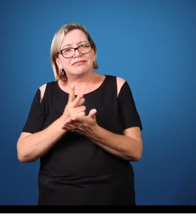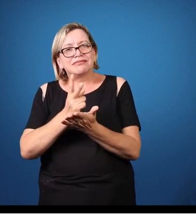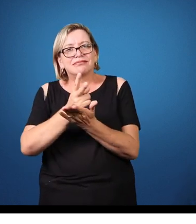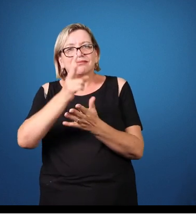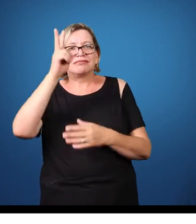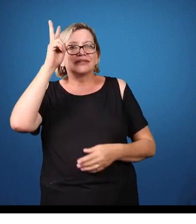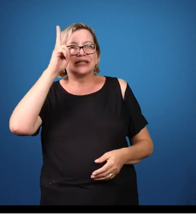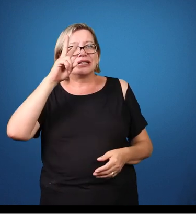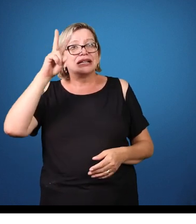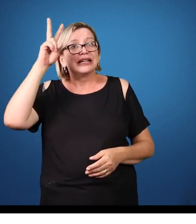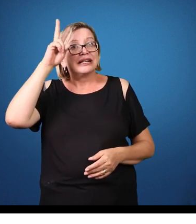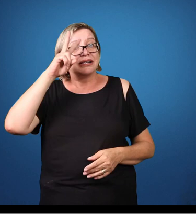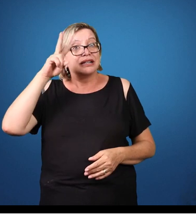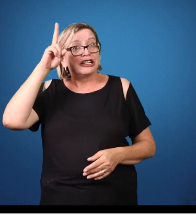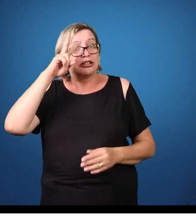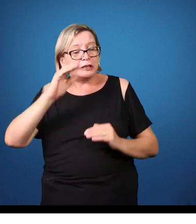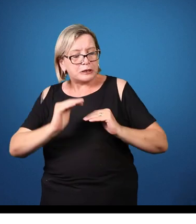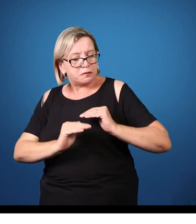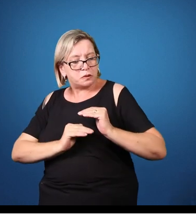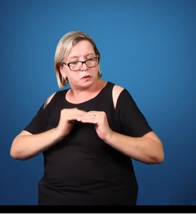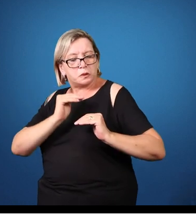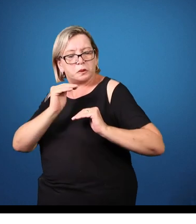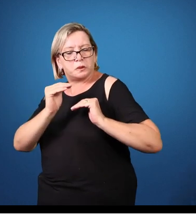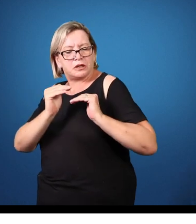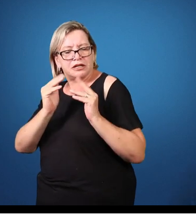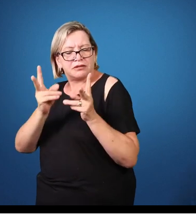e tal, tal, que a gente tem transferência, né?